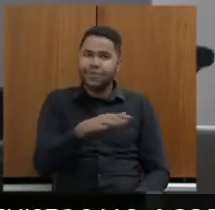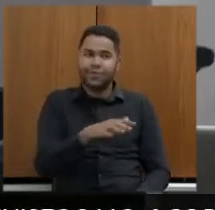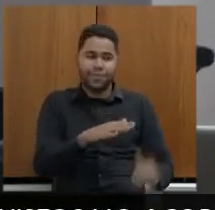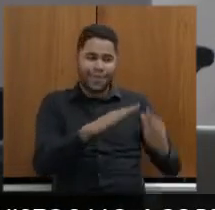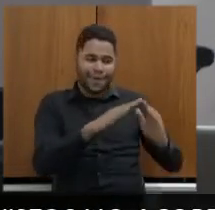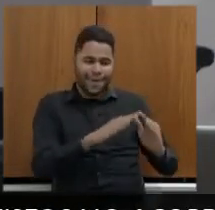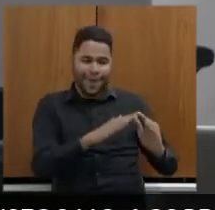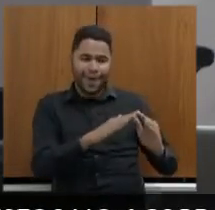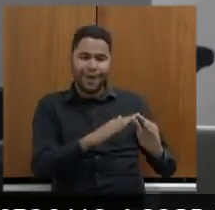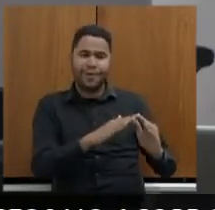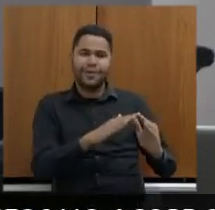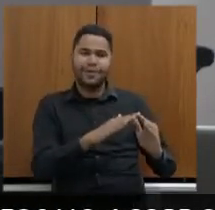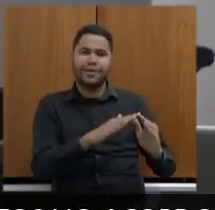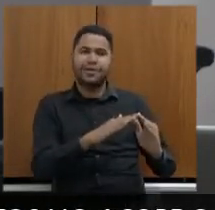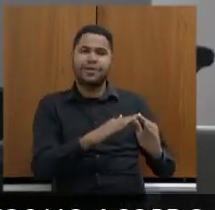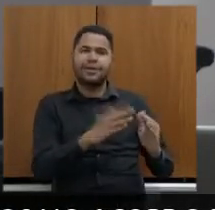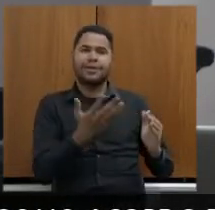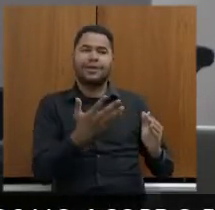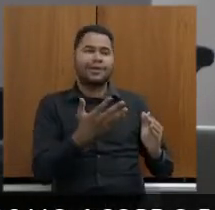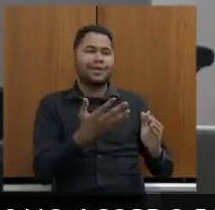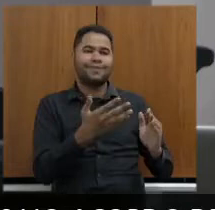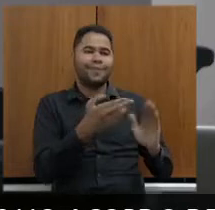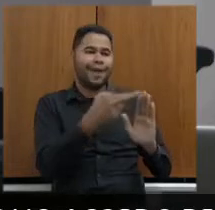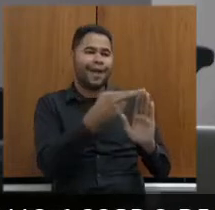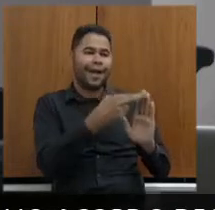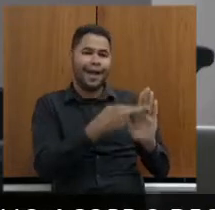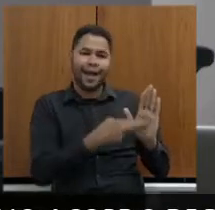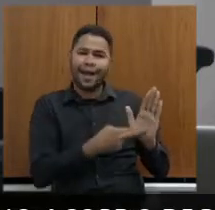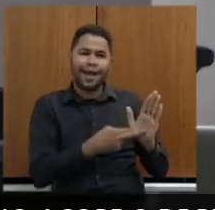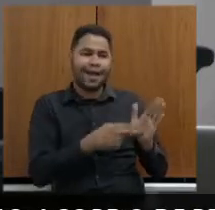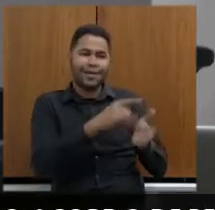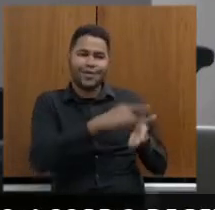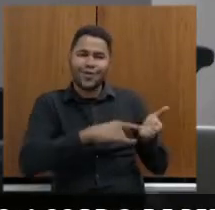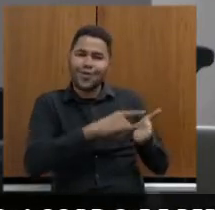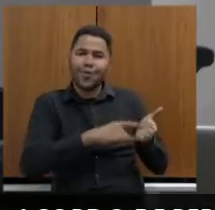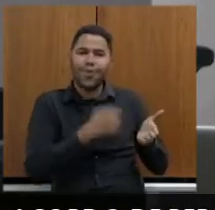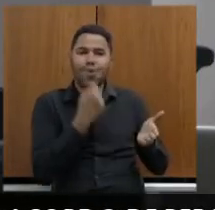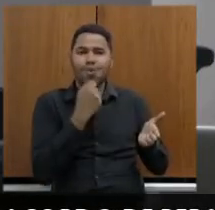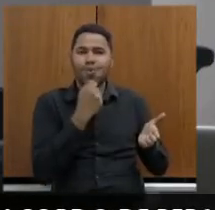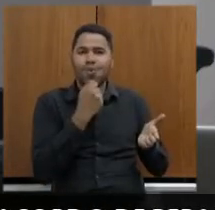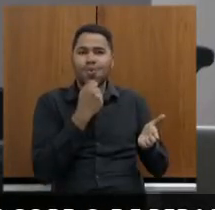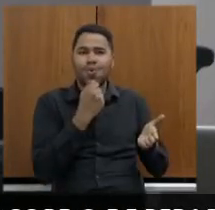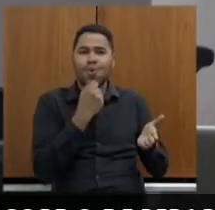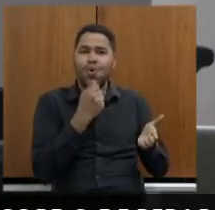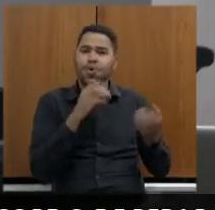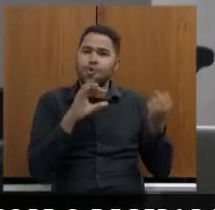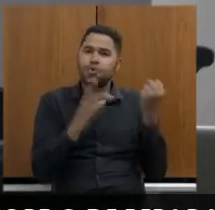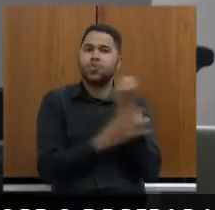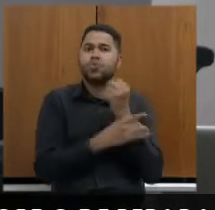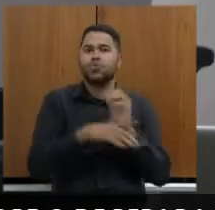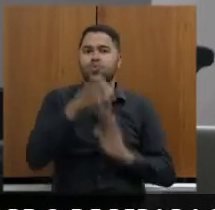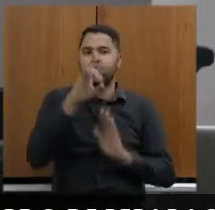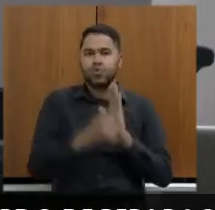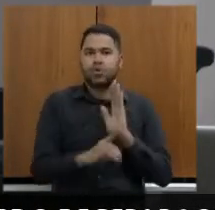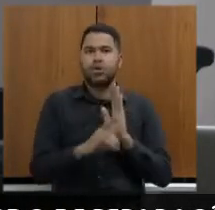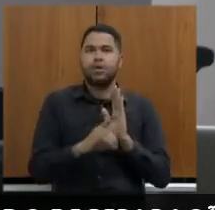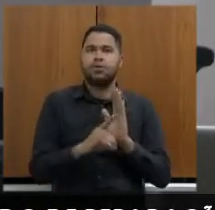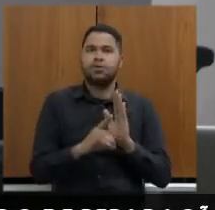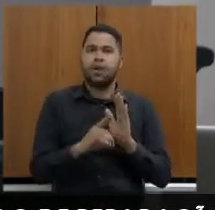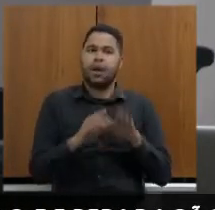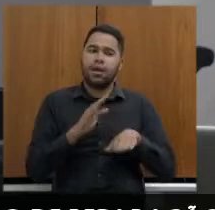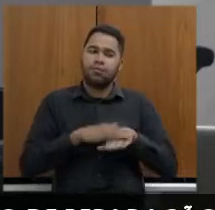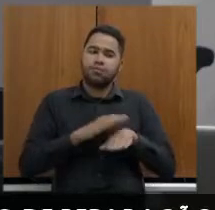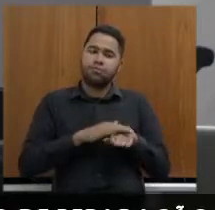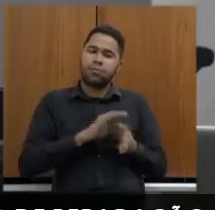moram ali em caráter irregular em ocupações irregulares que elas tenham assegurado direito a uma justa e prévia